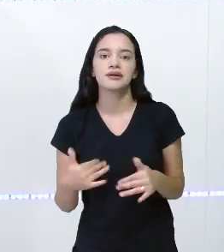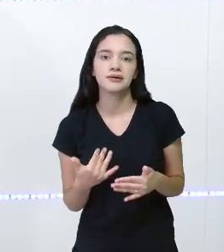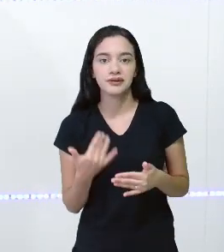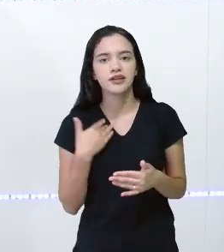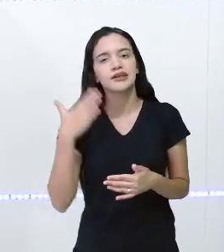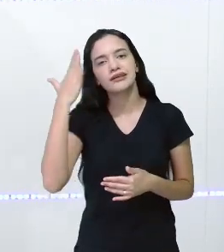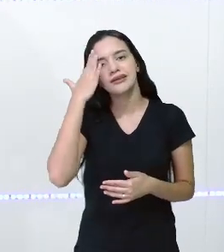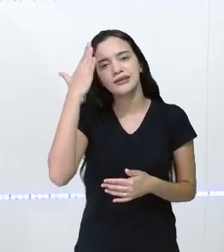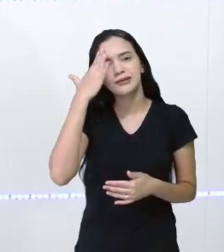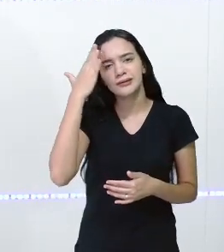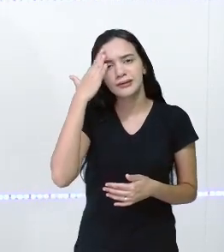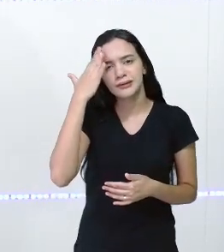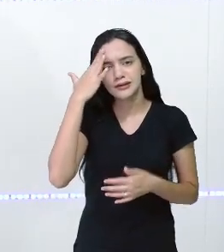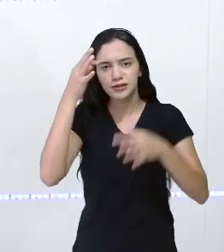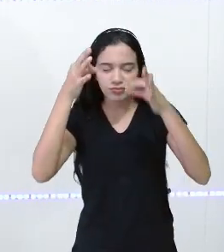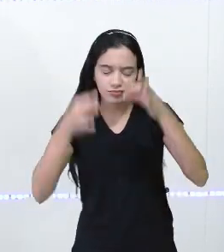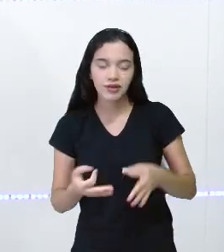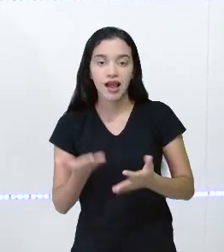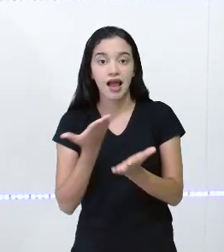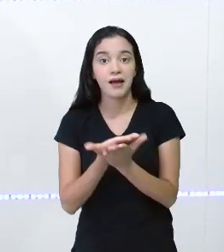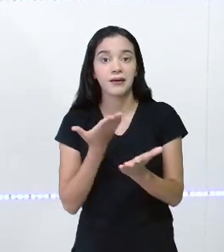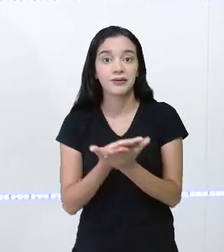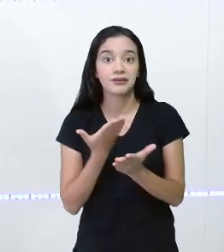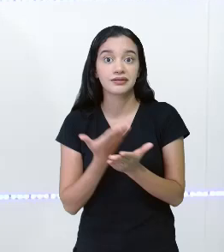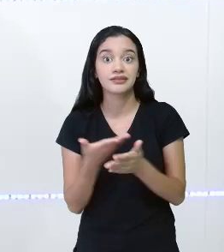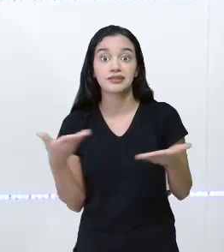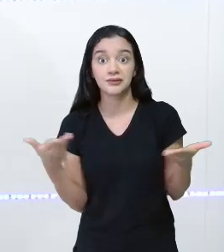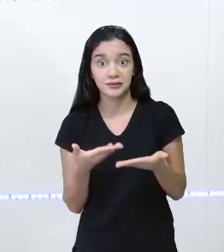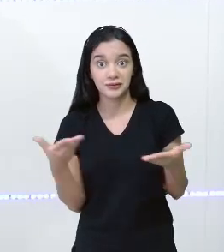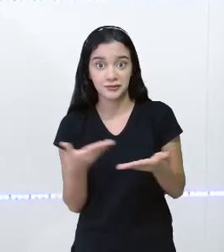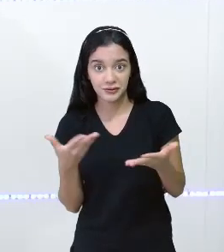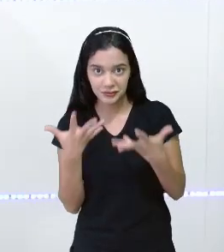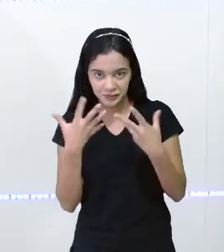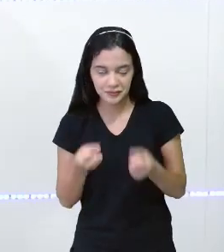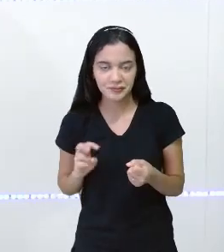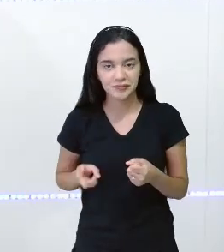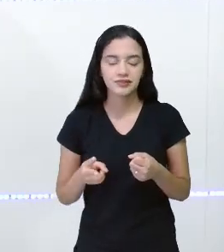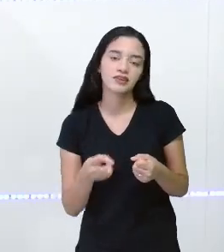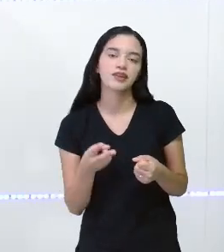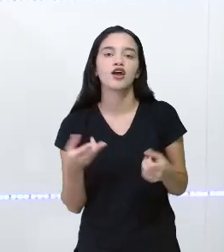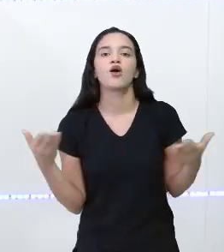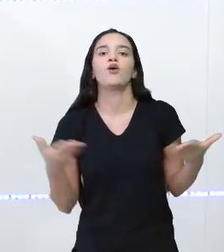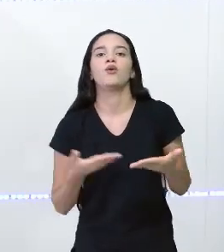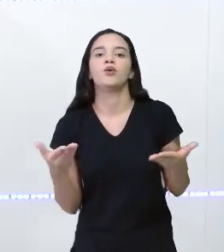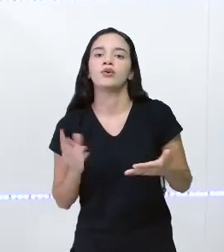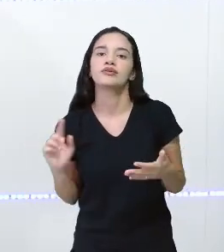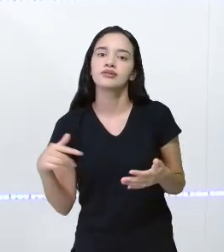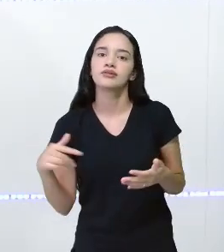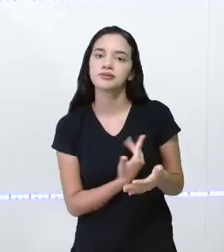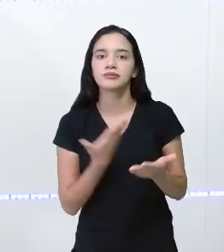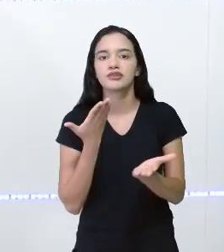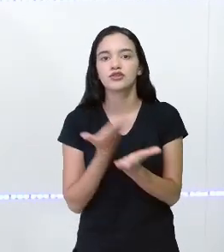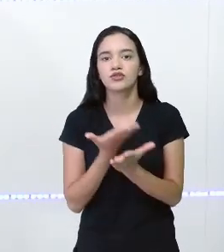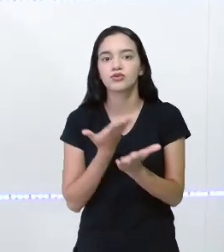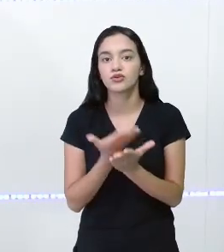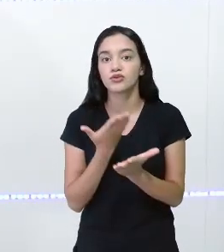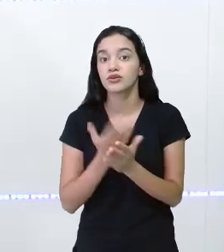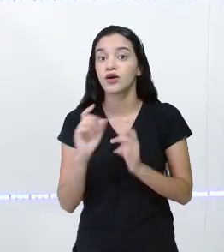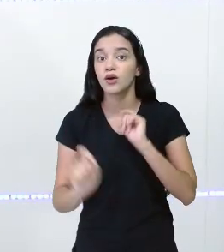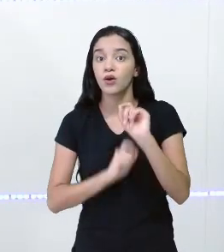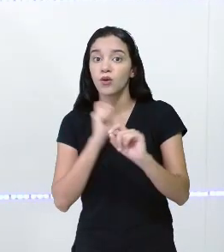e entender bem direitinho a aula de hoje. Por isso, vamos embora. Hoje, nós vamos estudar exatamente